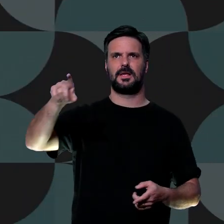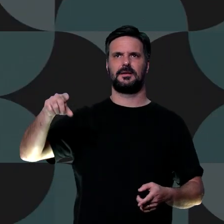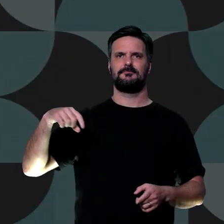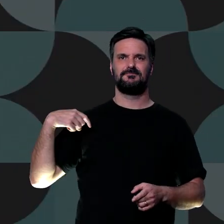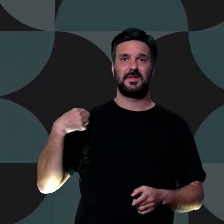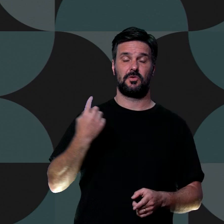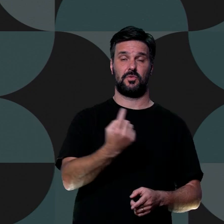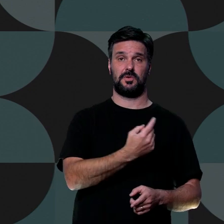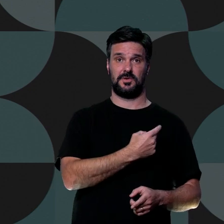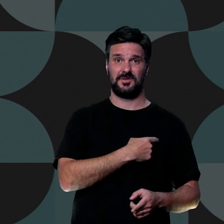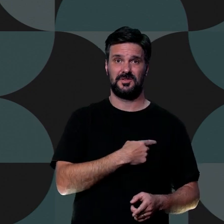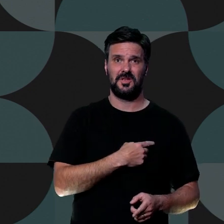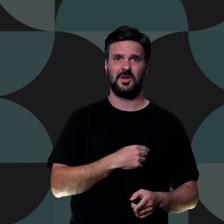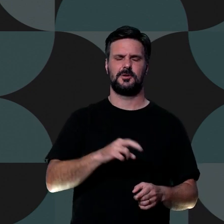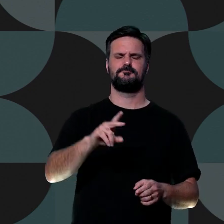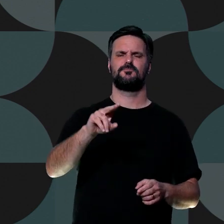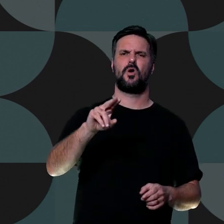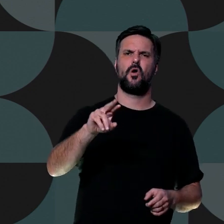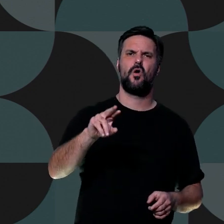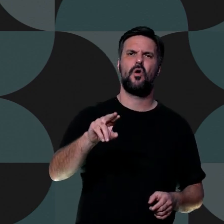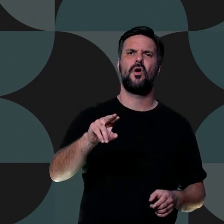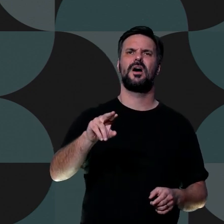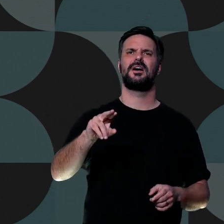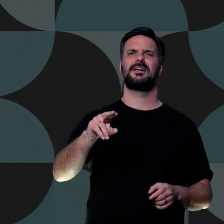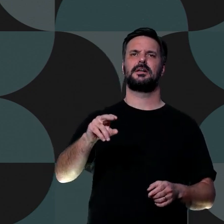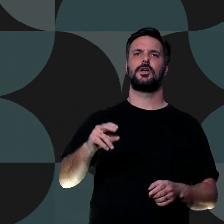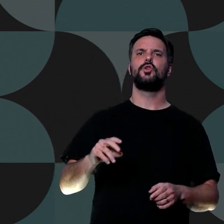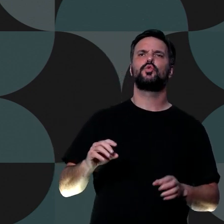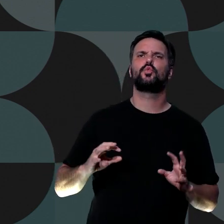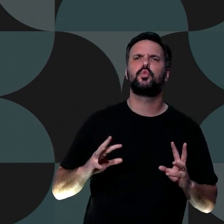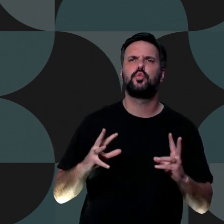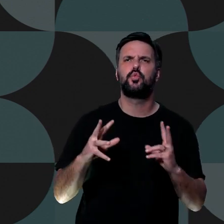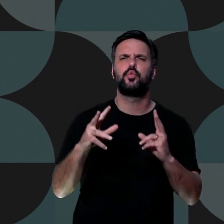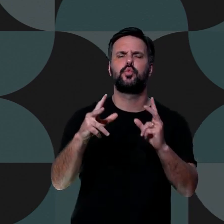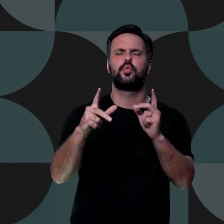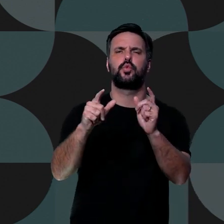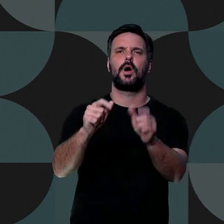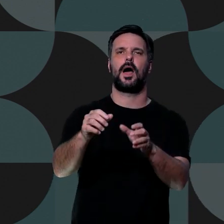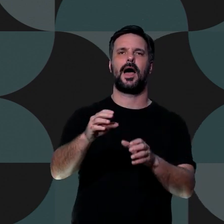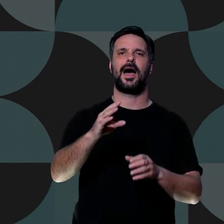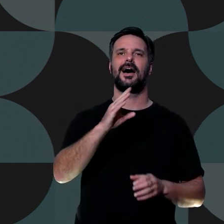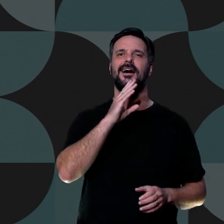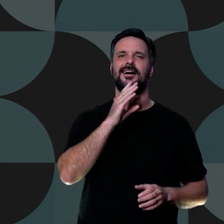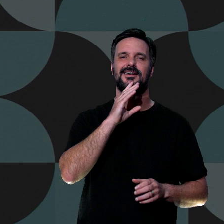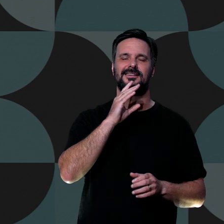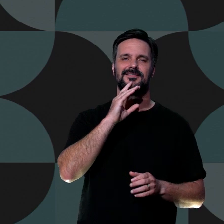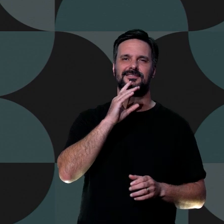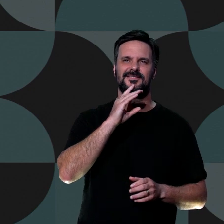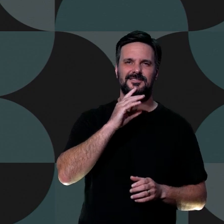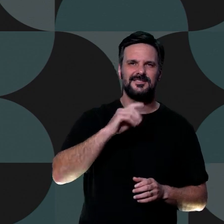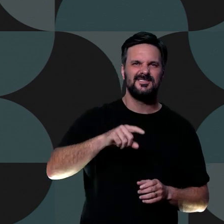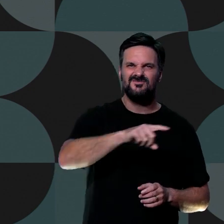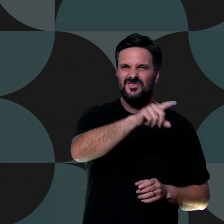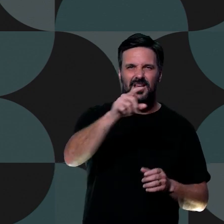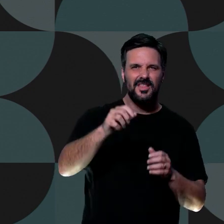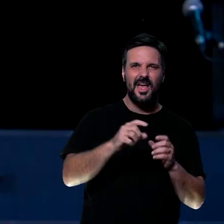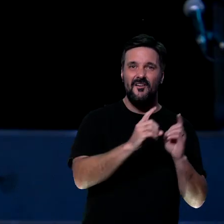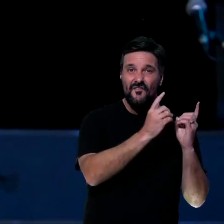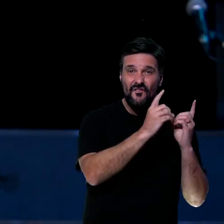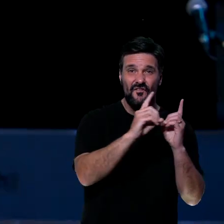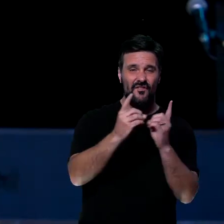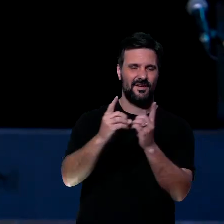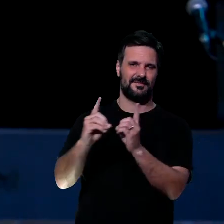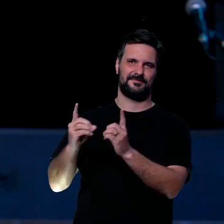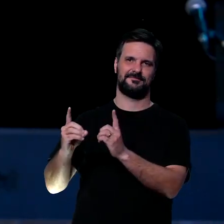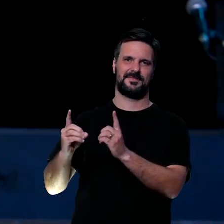devem amar-se uns aos outros. Com isso, todos saberão que vocês são meus discípulos. Jesus